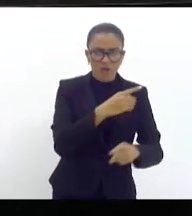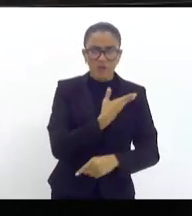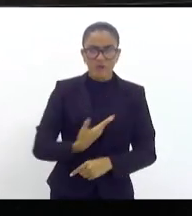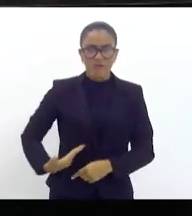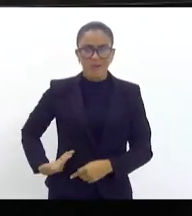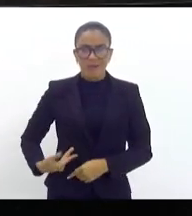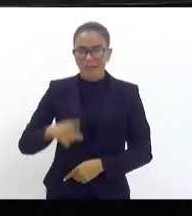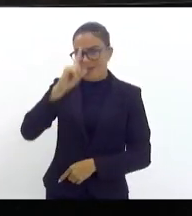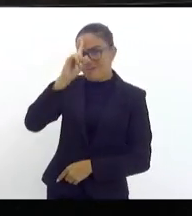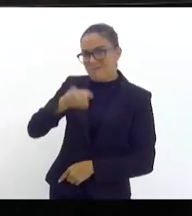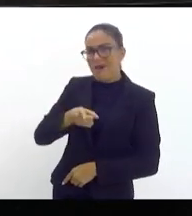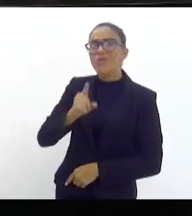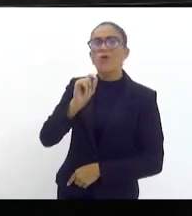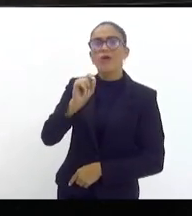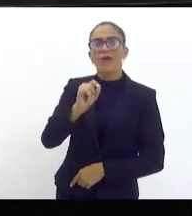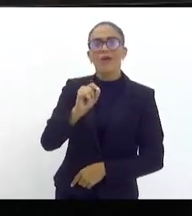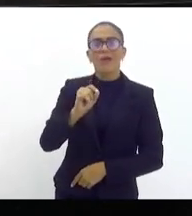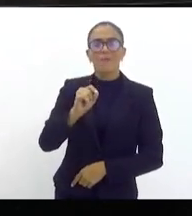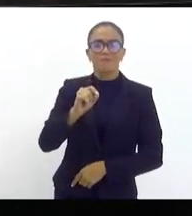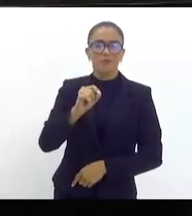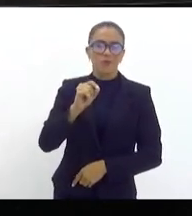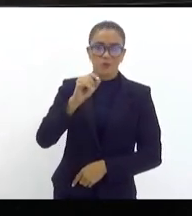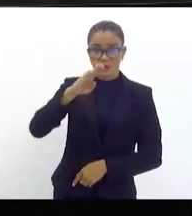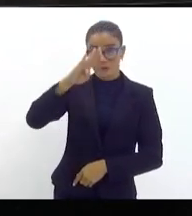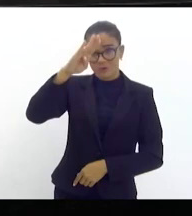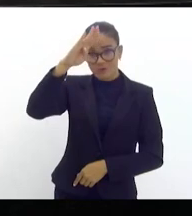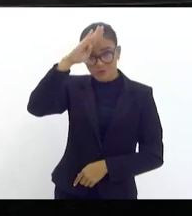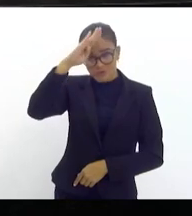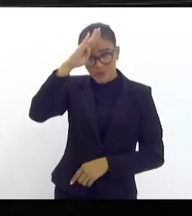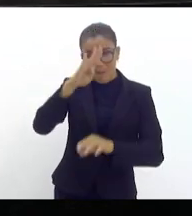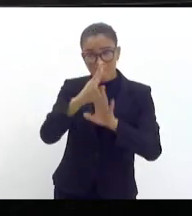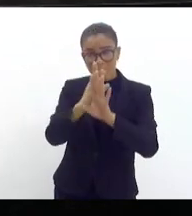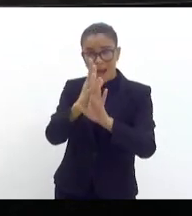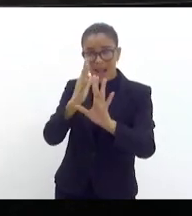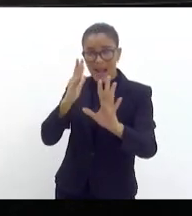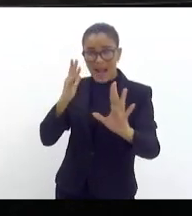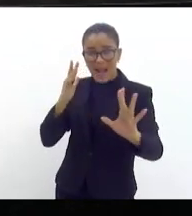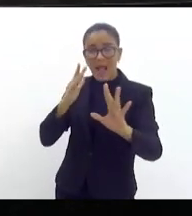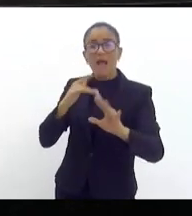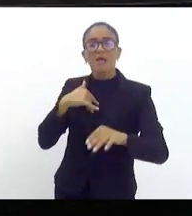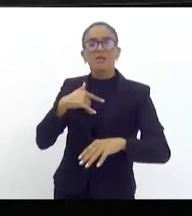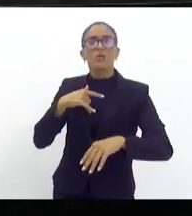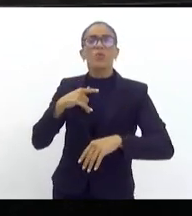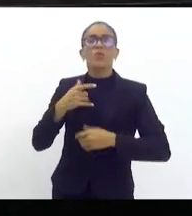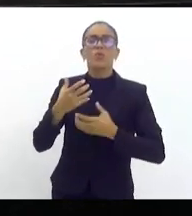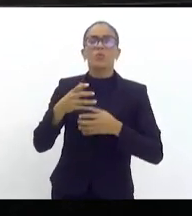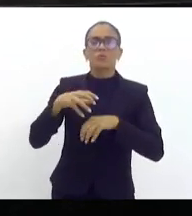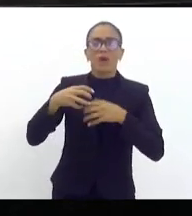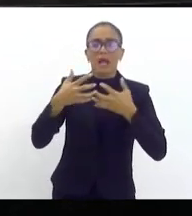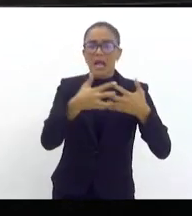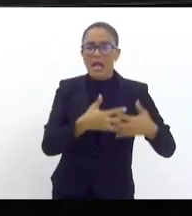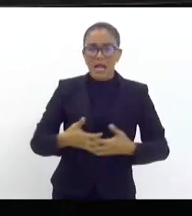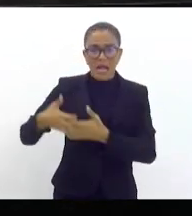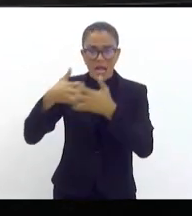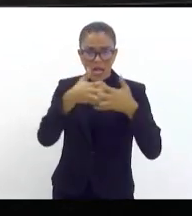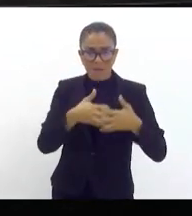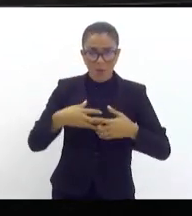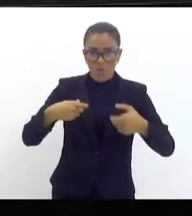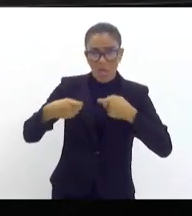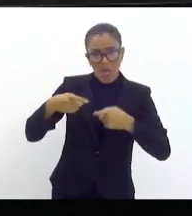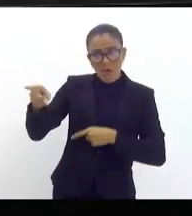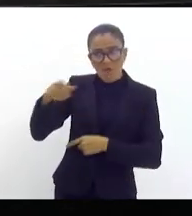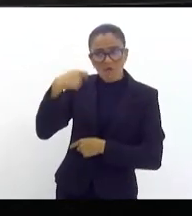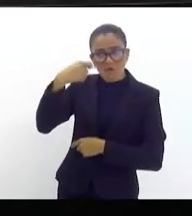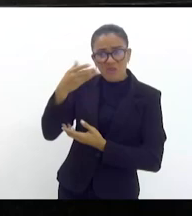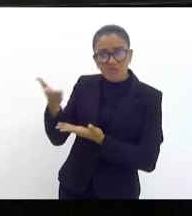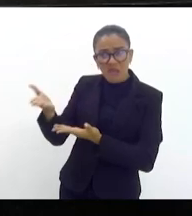ele manda a Guarda Nacional da Venezuela passar com um tanque de guerra em cima dos manifestantes. O vídeo está na internet.